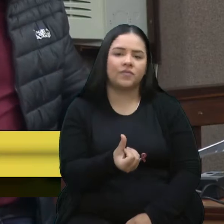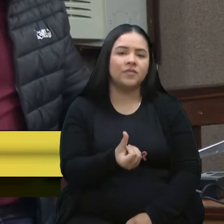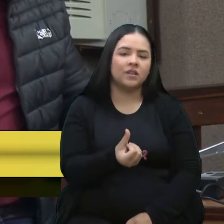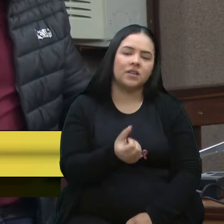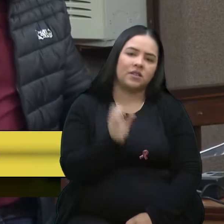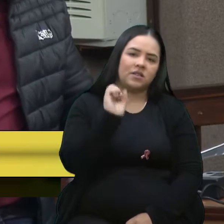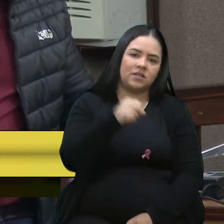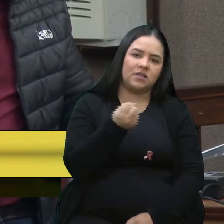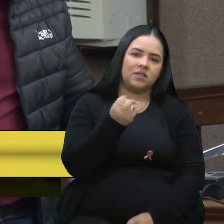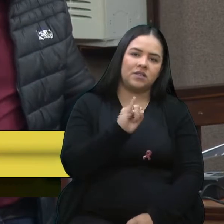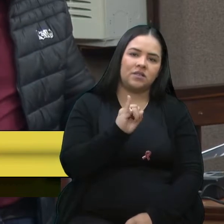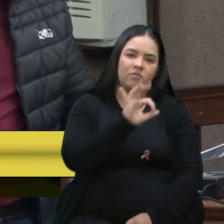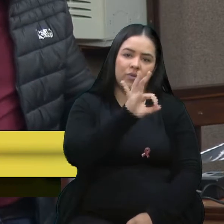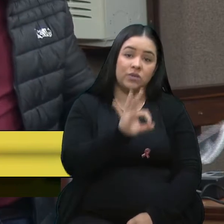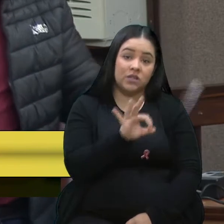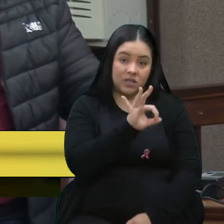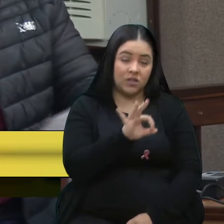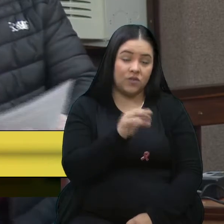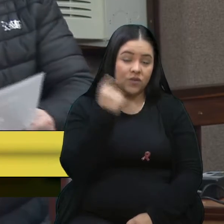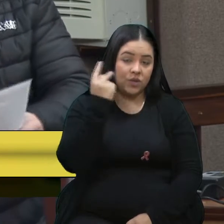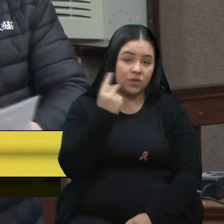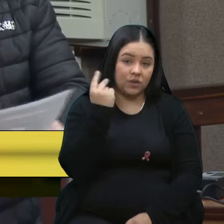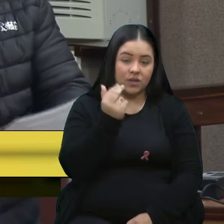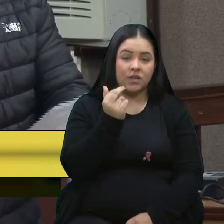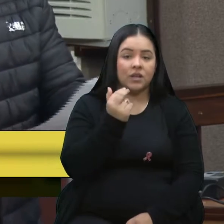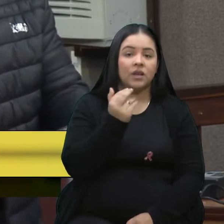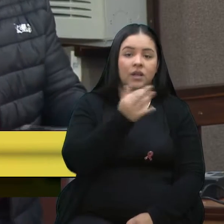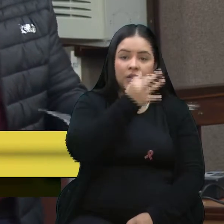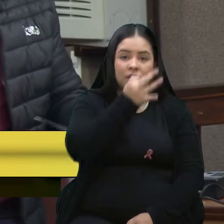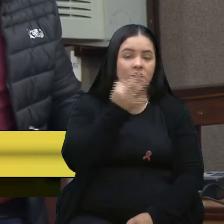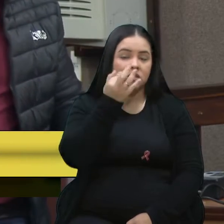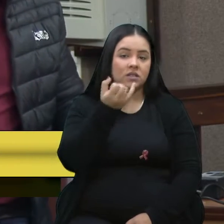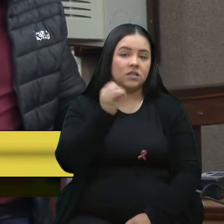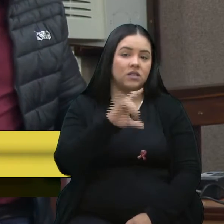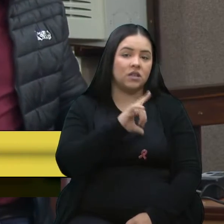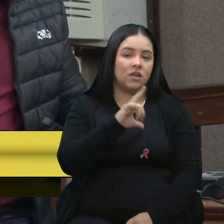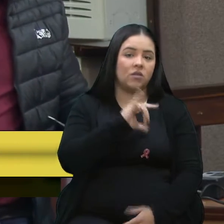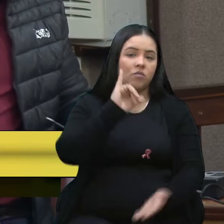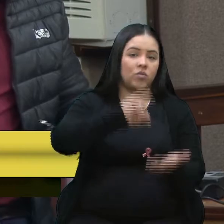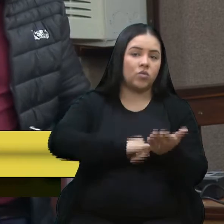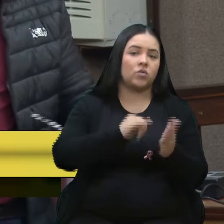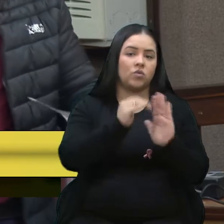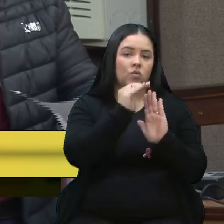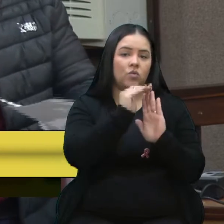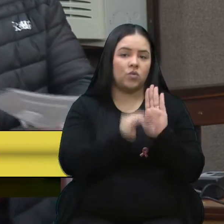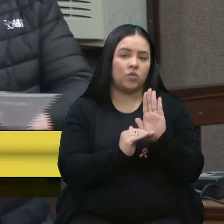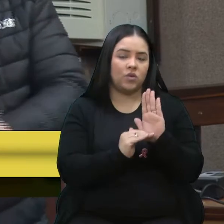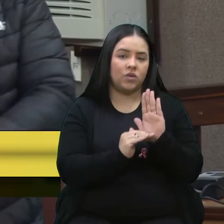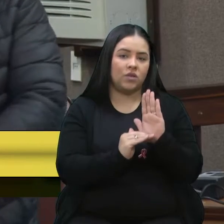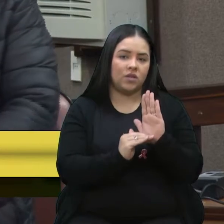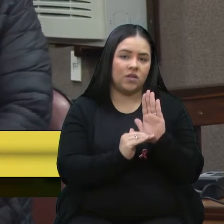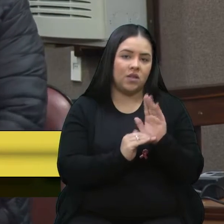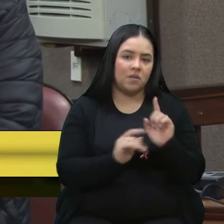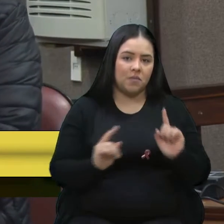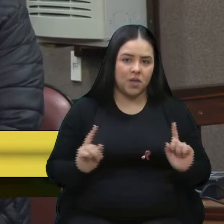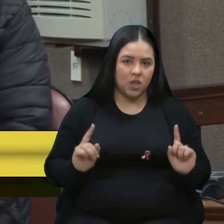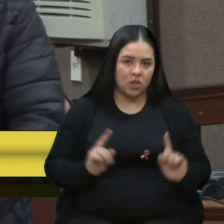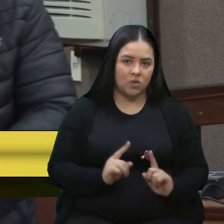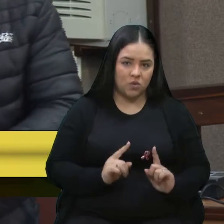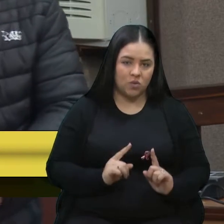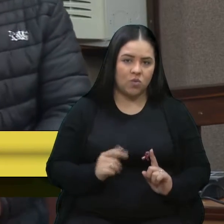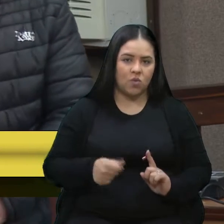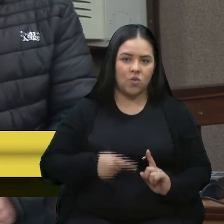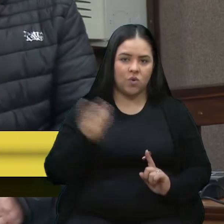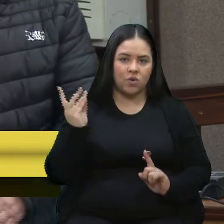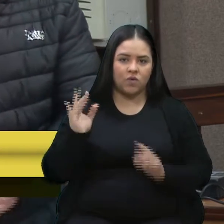por porcentagem, vereadora Tati. Se tivéssemos o imposto mais baixo do ICMS, seria menor o valor